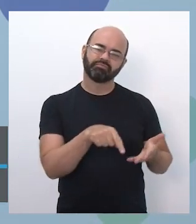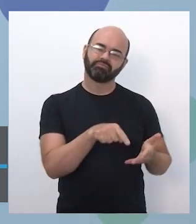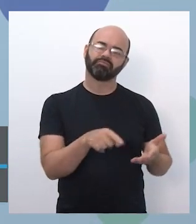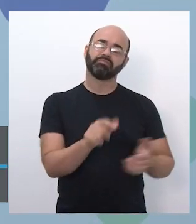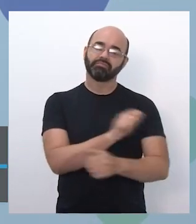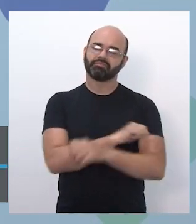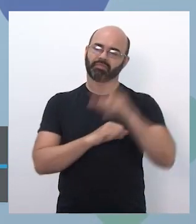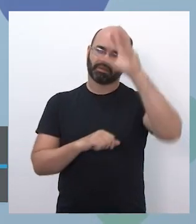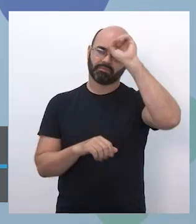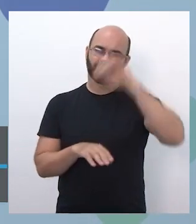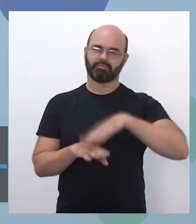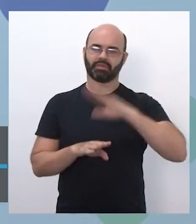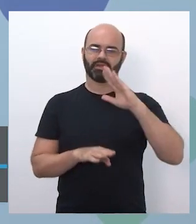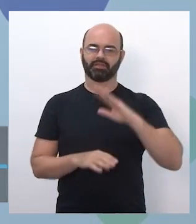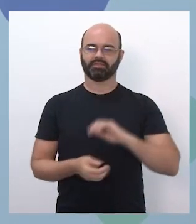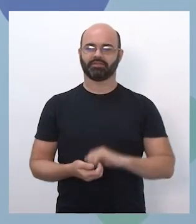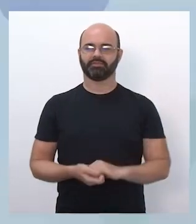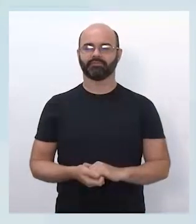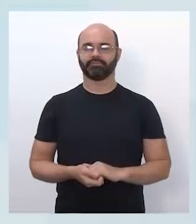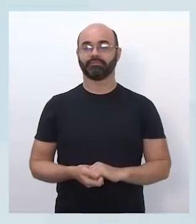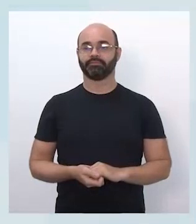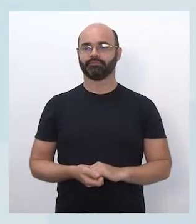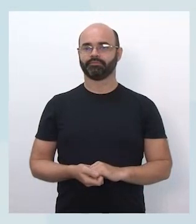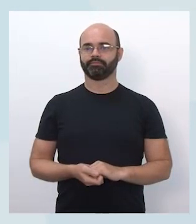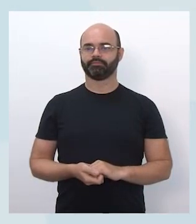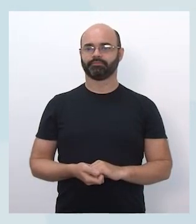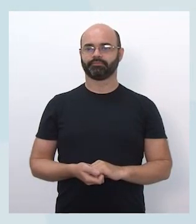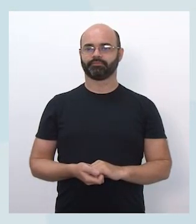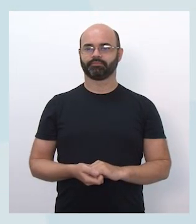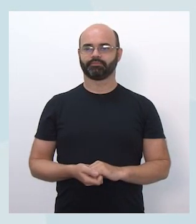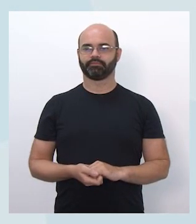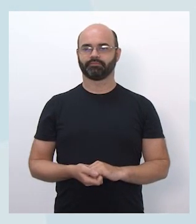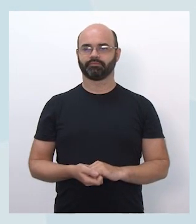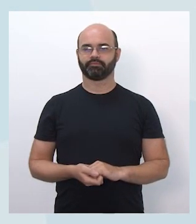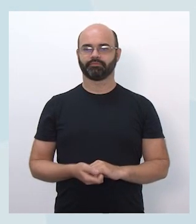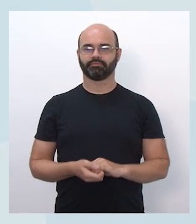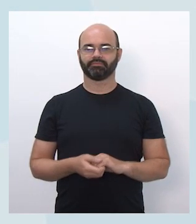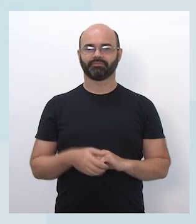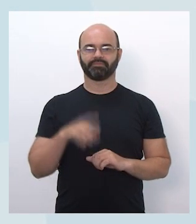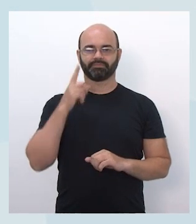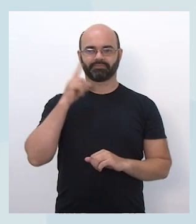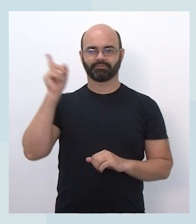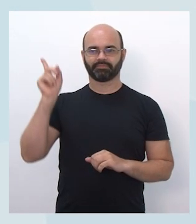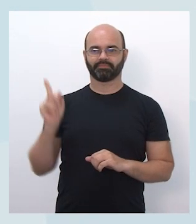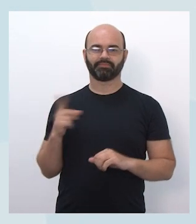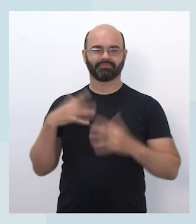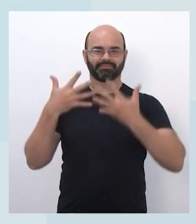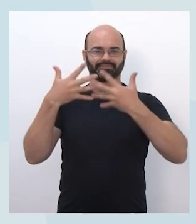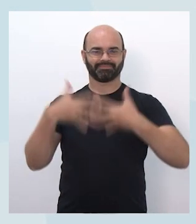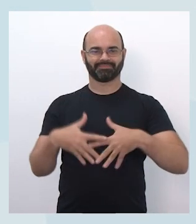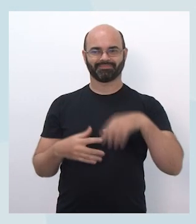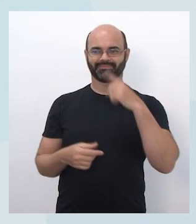aprendizagem. Aqui nós temos um sequenciamento, uma estrutura